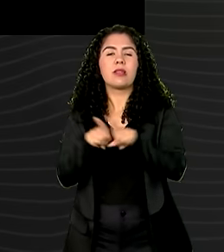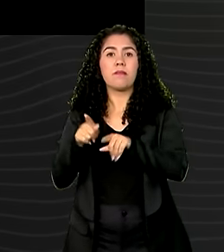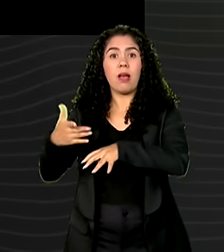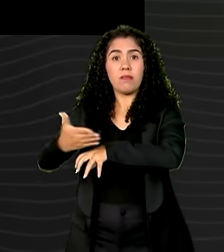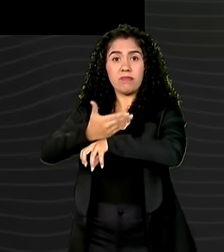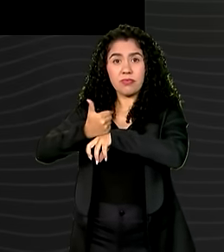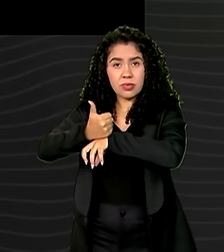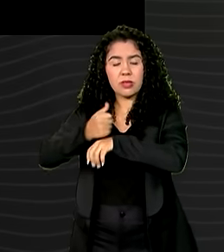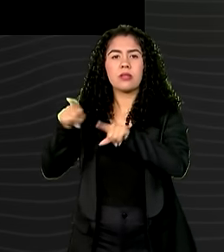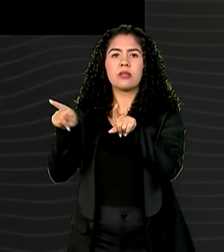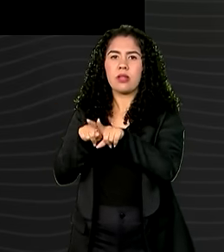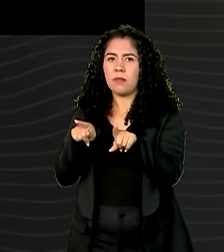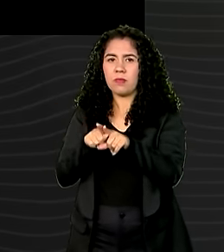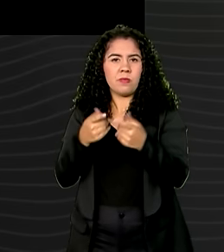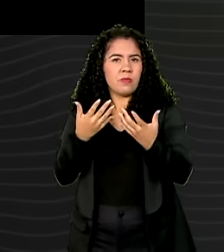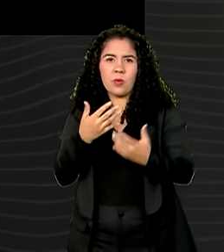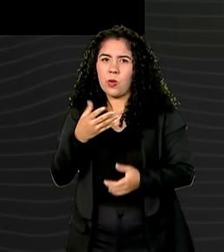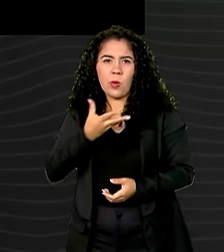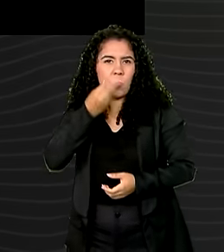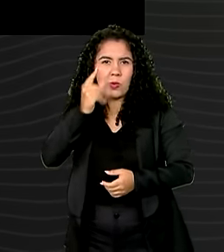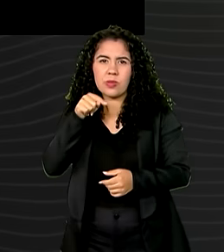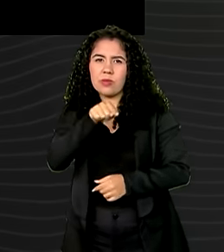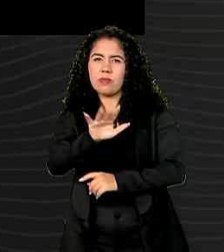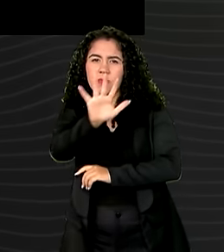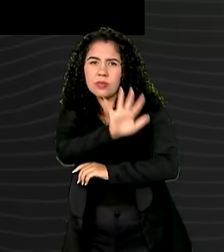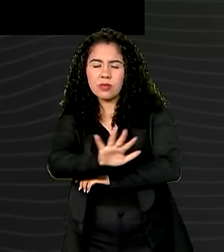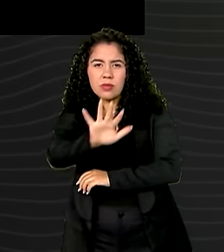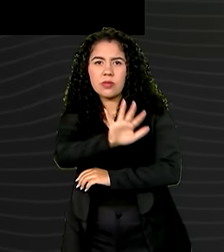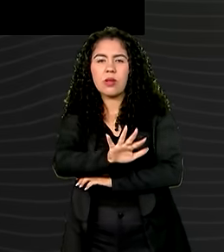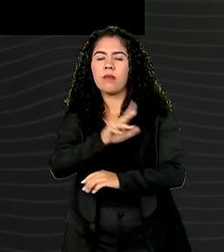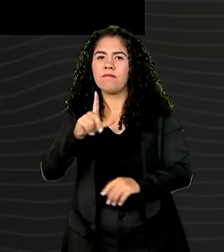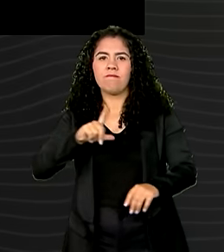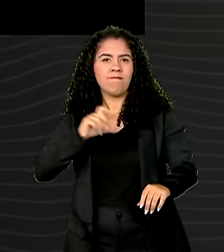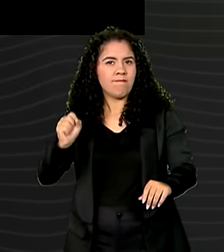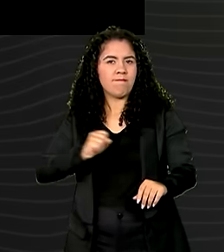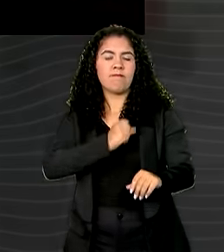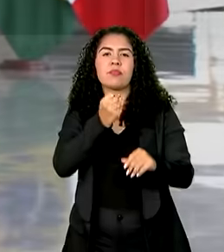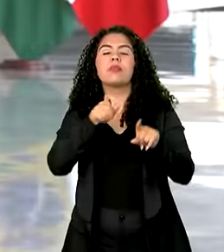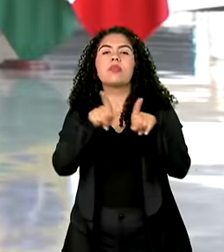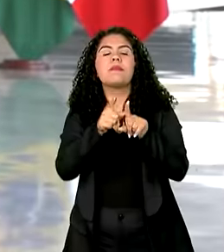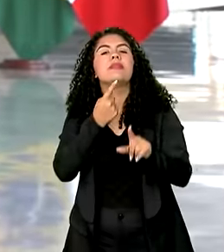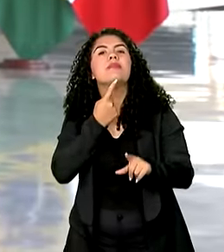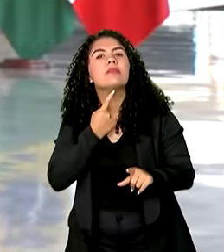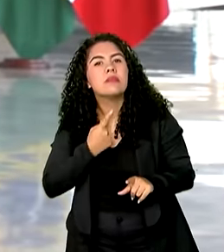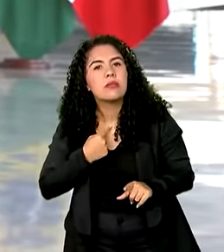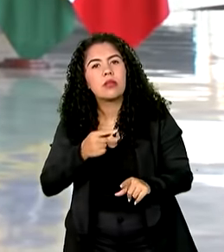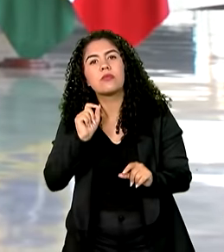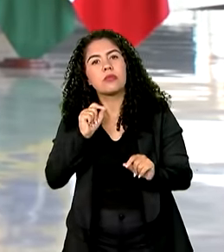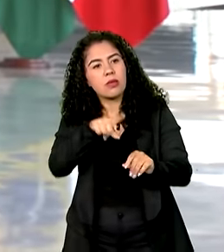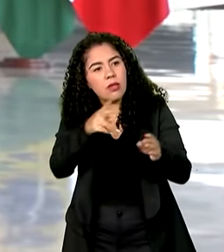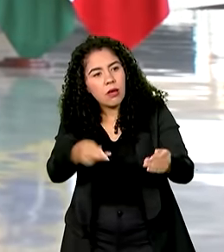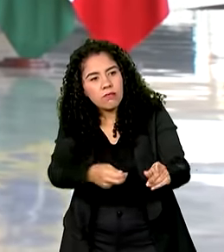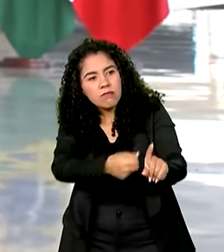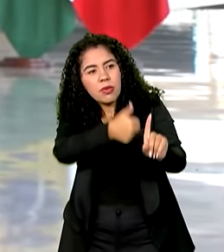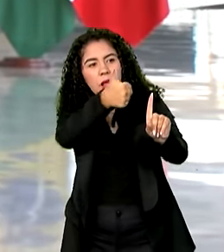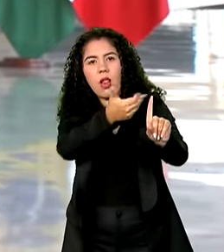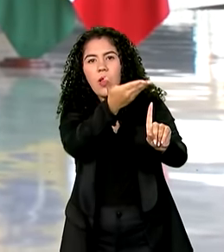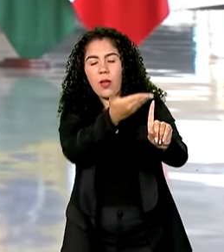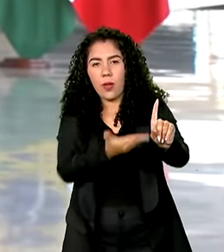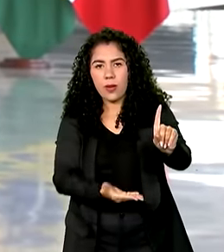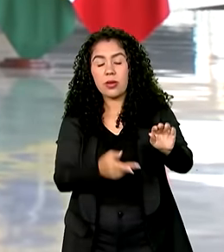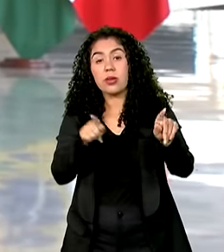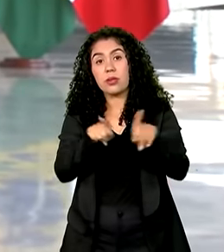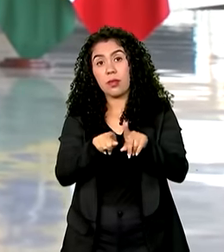o atentado contra o ex-presidente dos Estados Unidos, manifestou repúdio e desejo de pronta recuperação a Trump. E